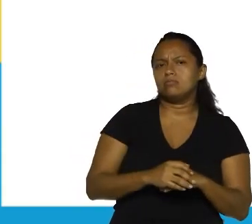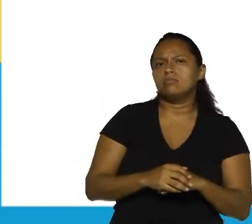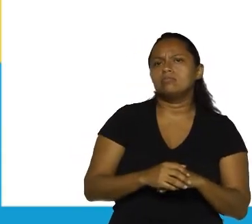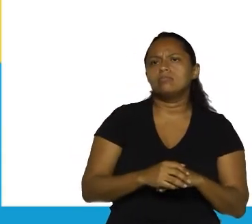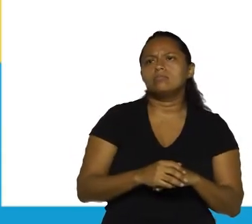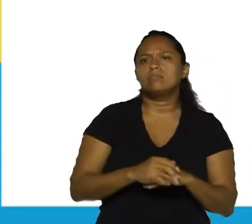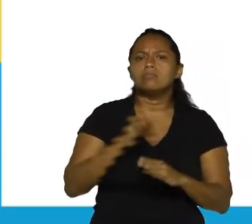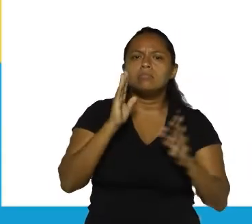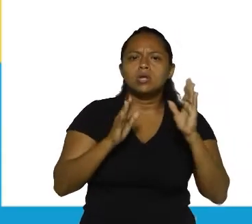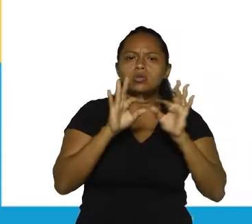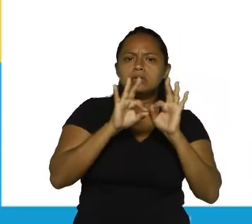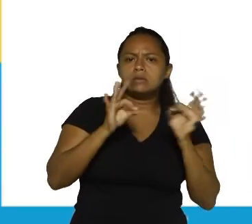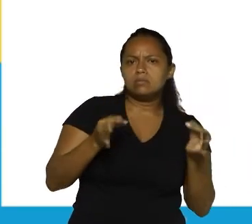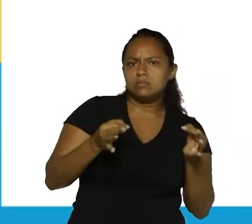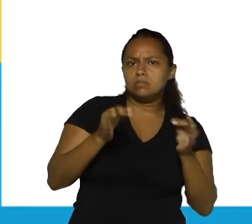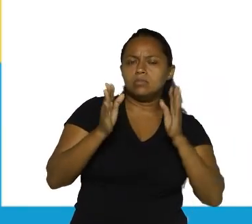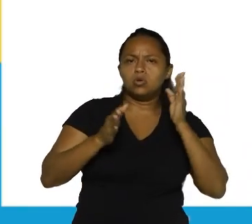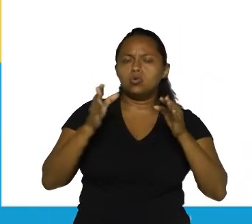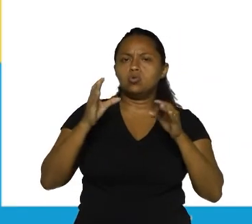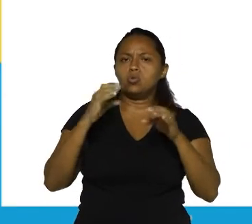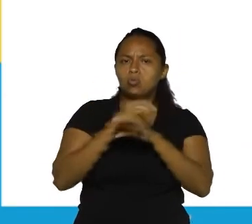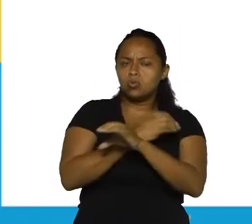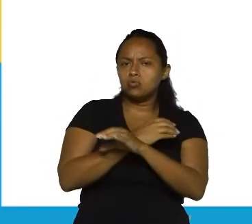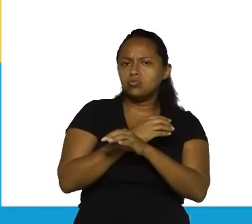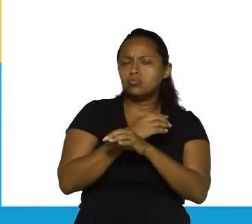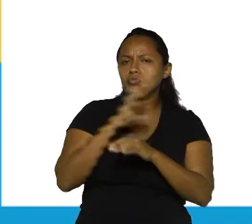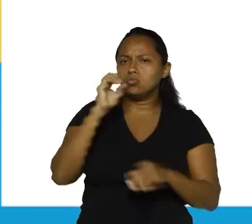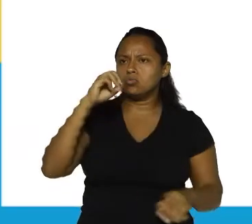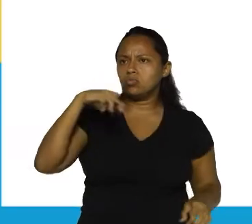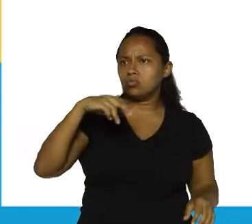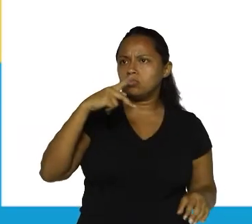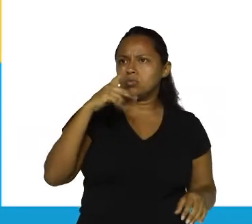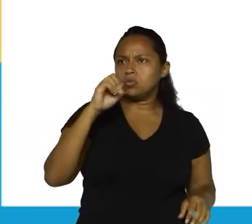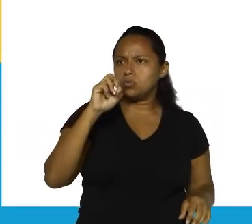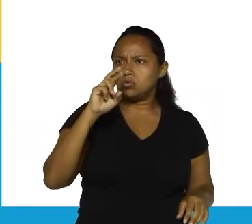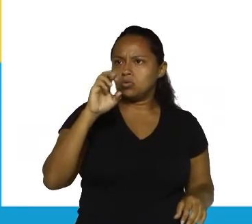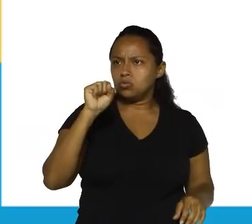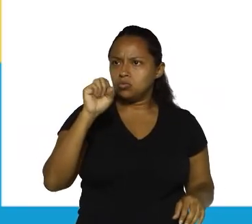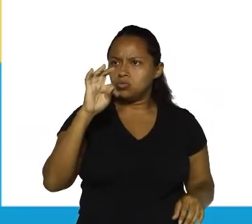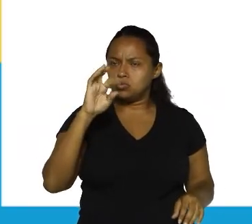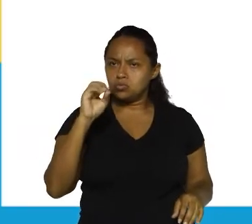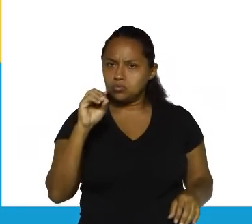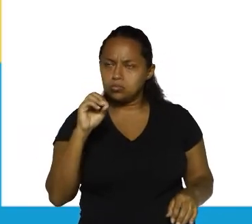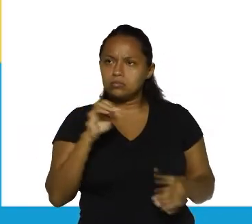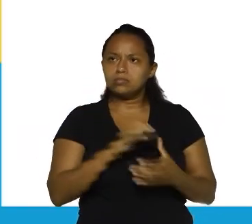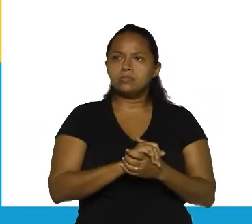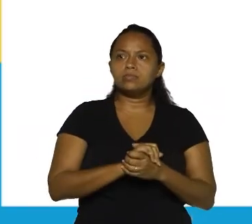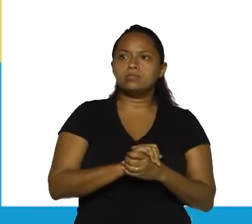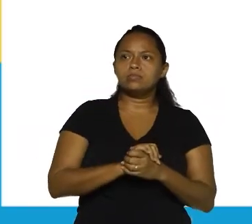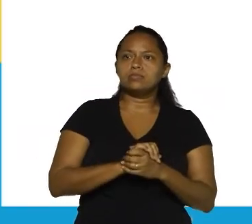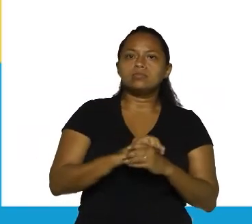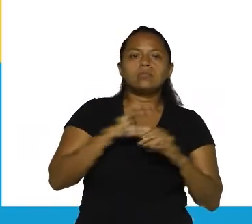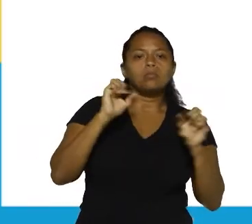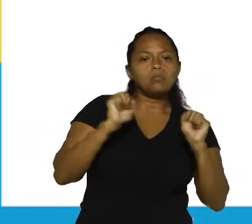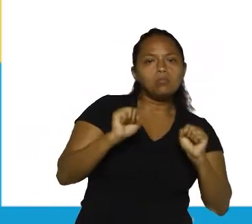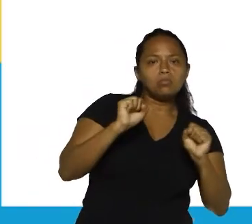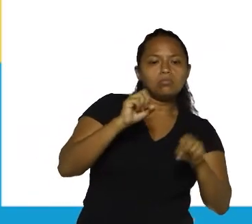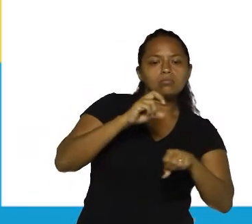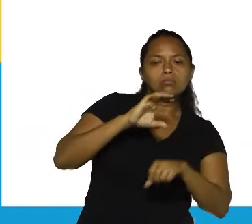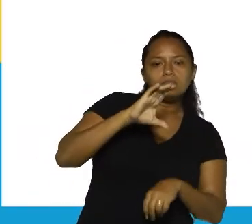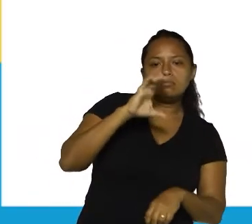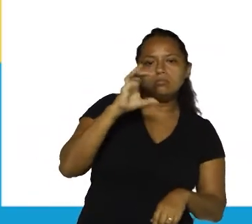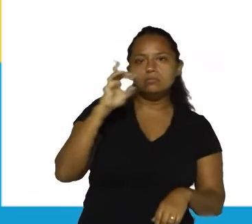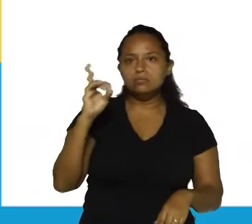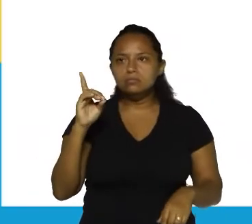Então, período simples, período composto, ok. O período composto, conforme eu disse, pode ser por coordenação,